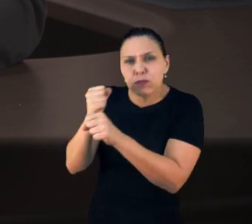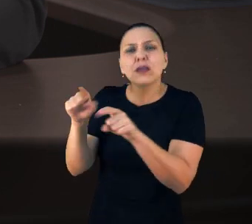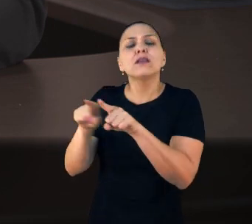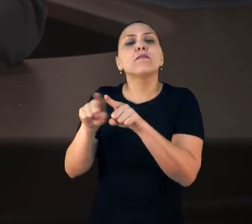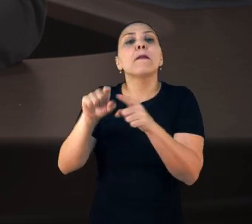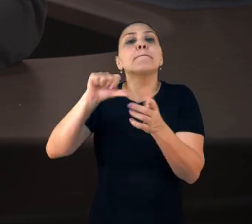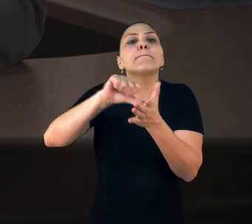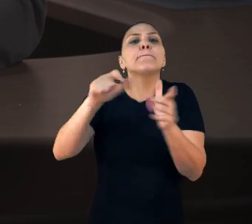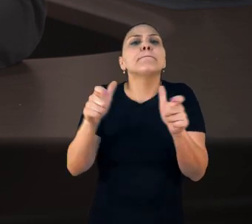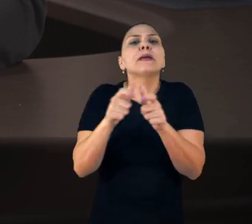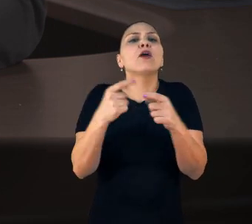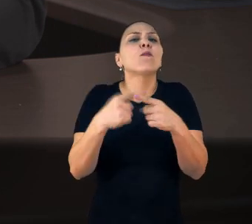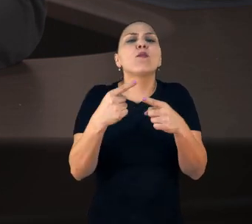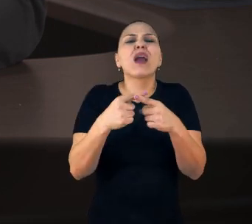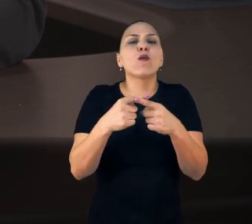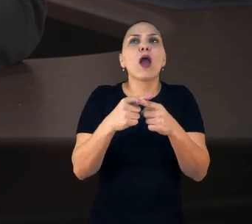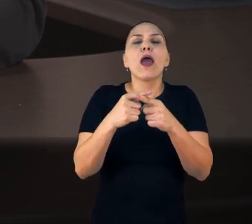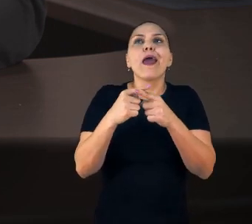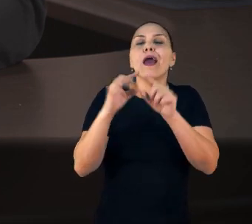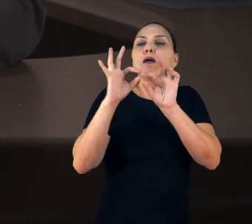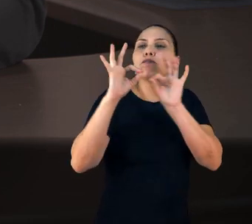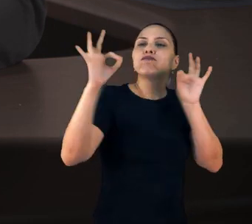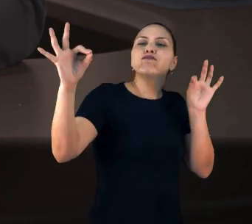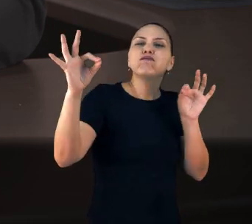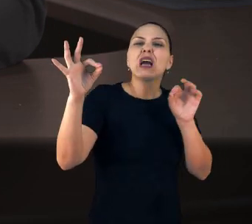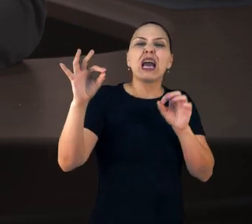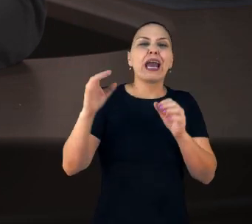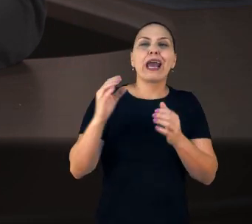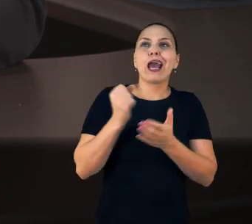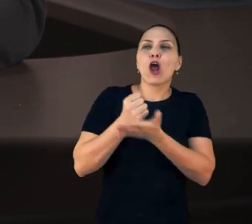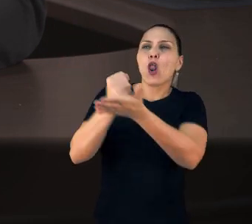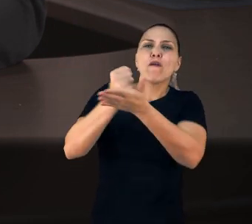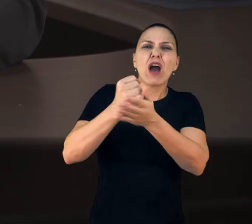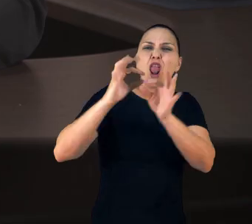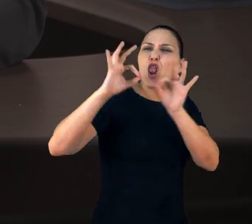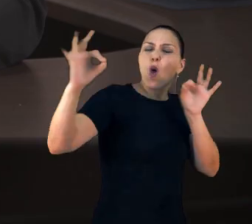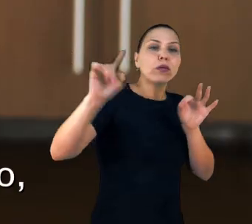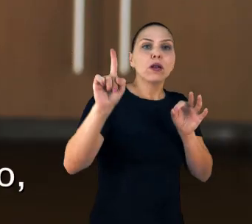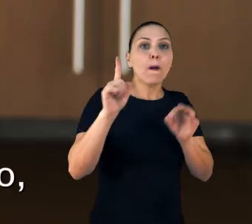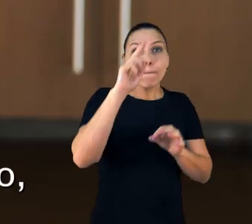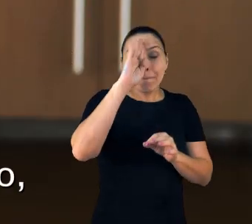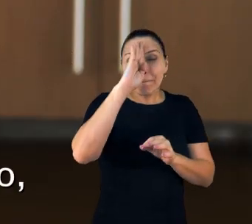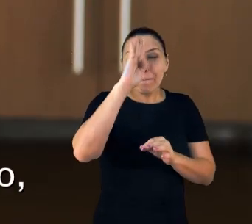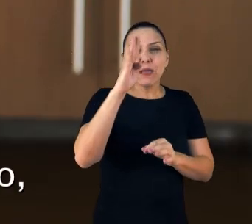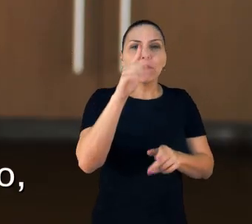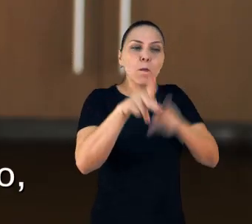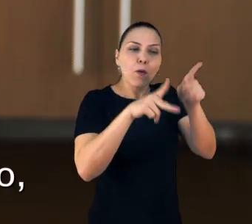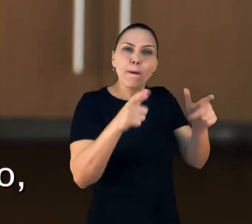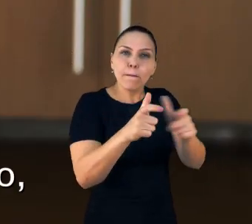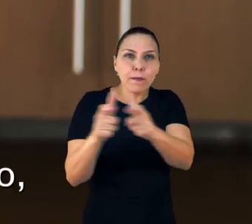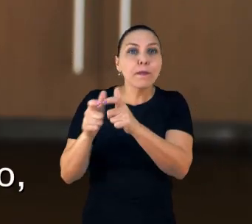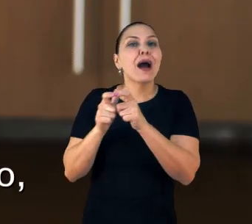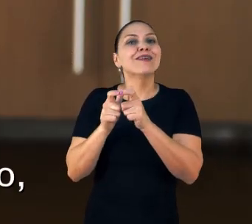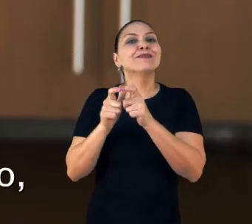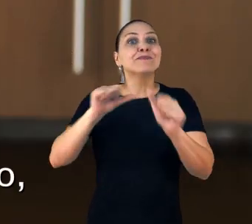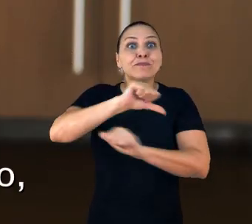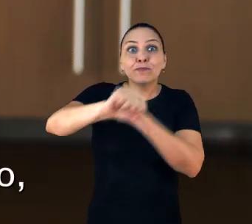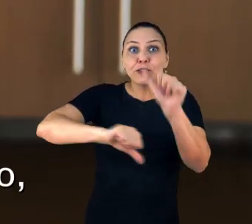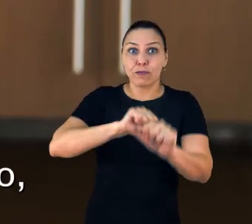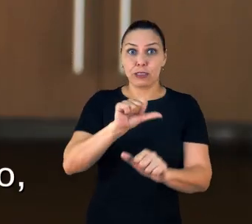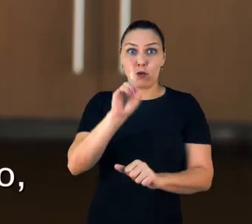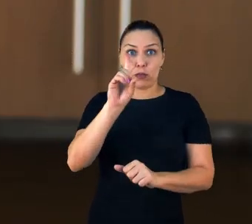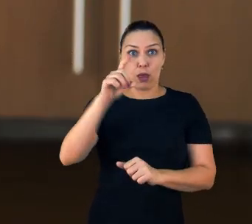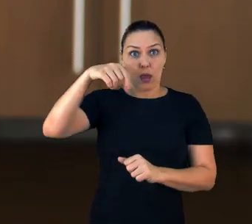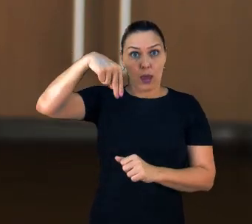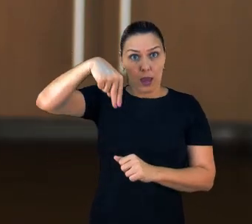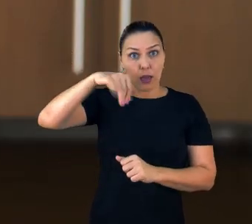não se destinam à exportação ou à importação, mas são de vital importância para essas populações. Uma das grandes modificações do DENIT na sua